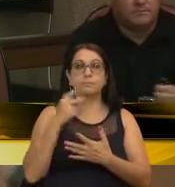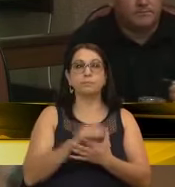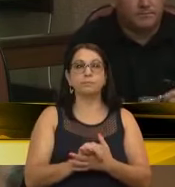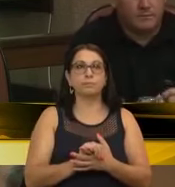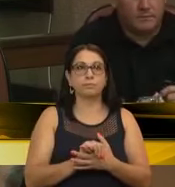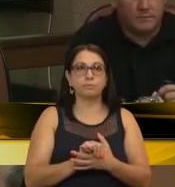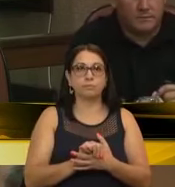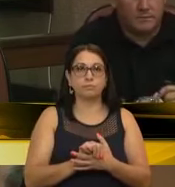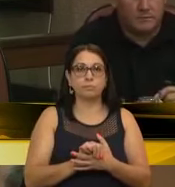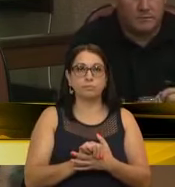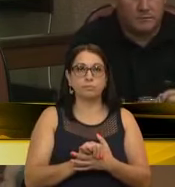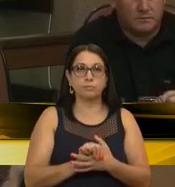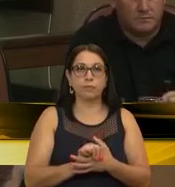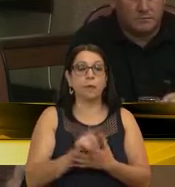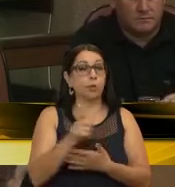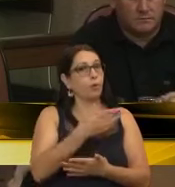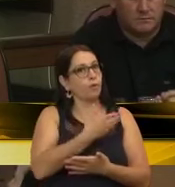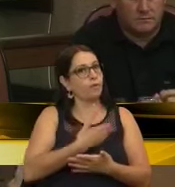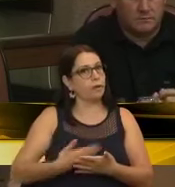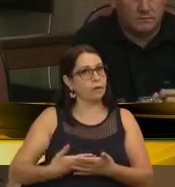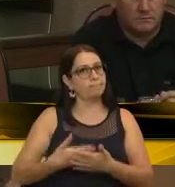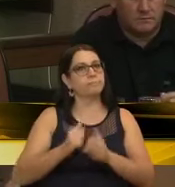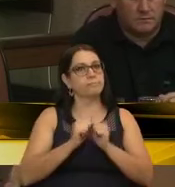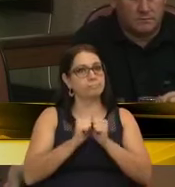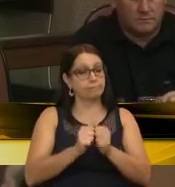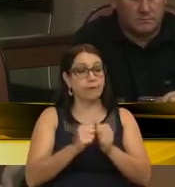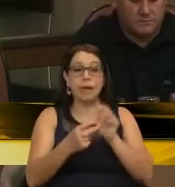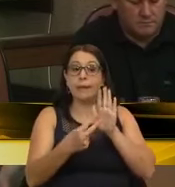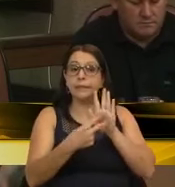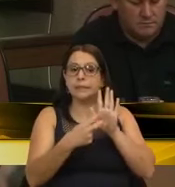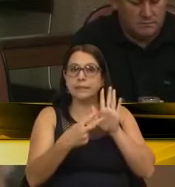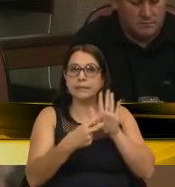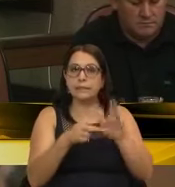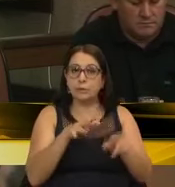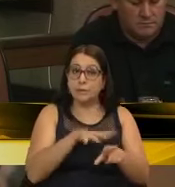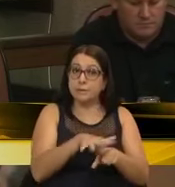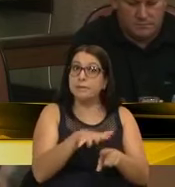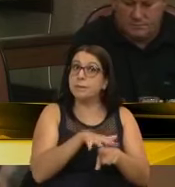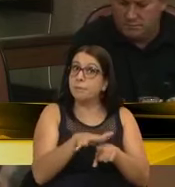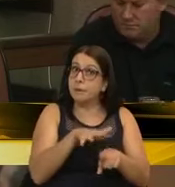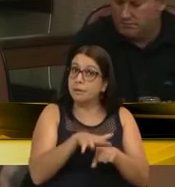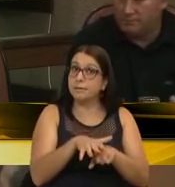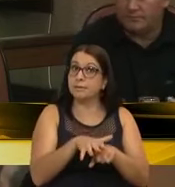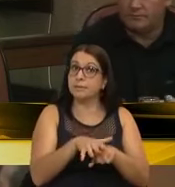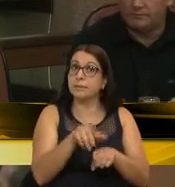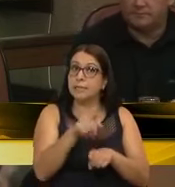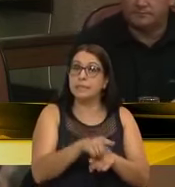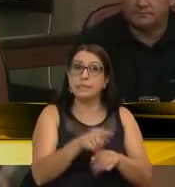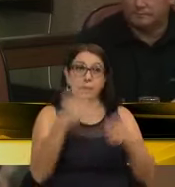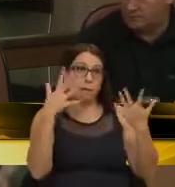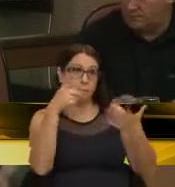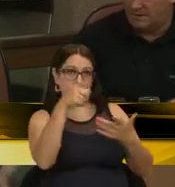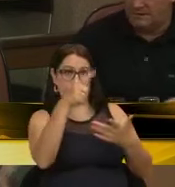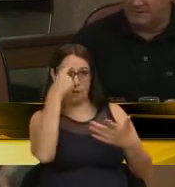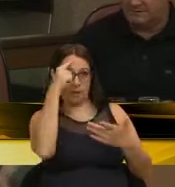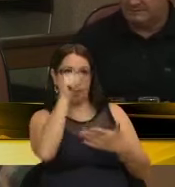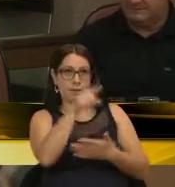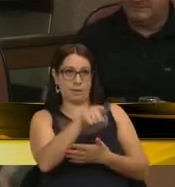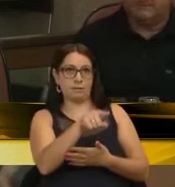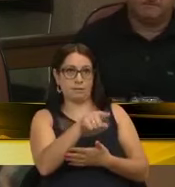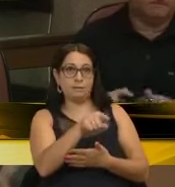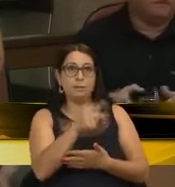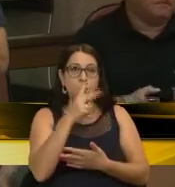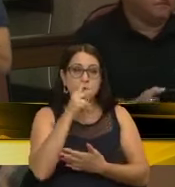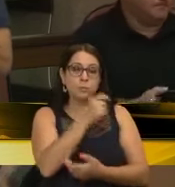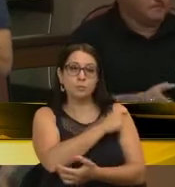o governo esteja sempre atento a essa demanda da escola. Nós temos que parabenizar iniciativas como essa. Iniciativa como essa